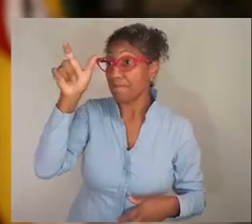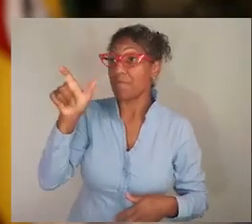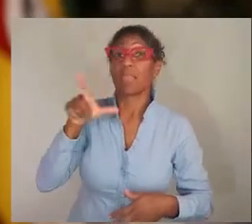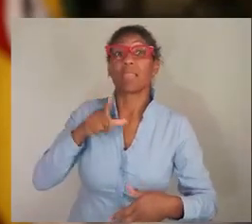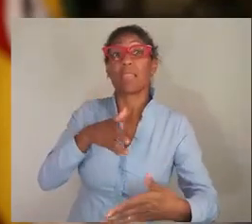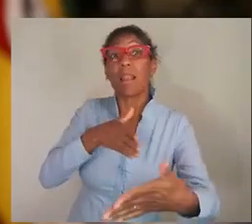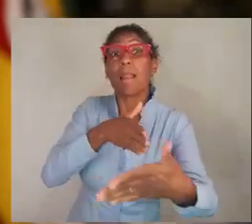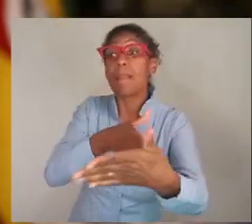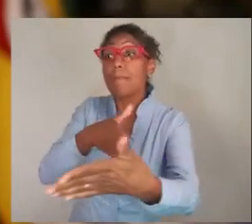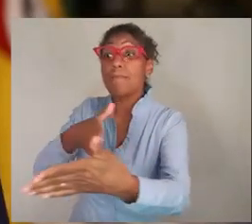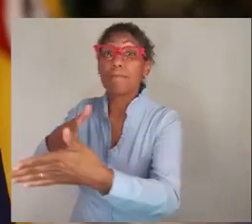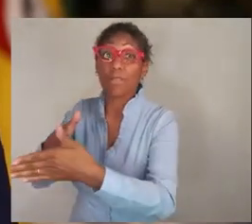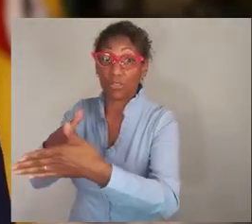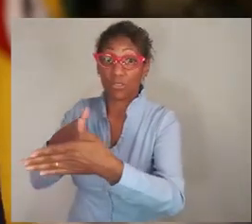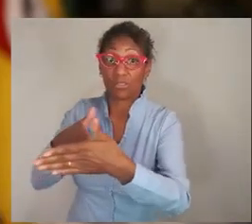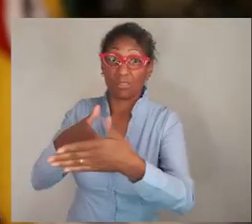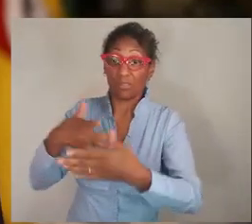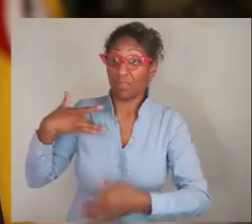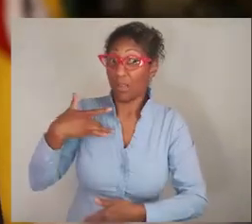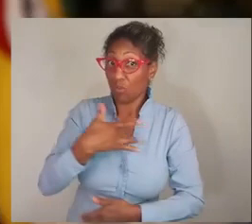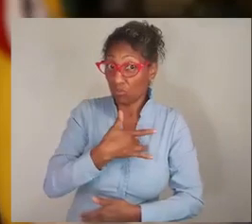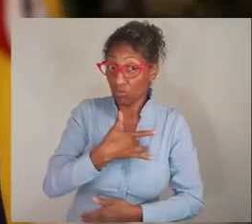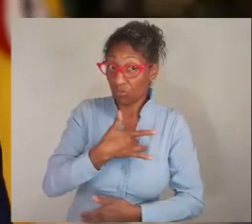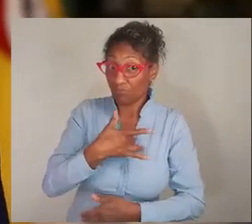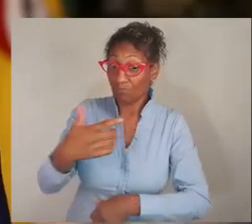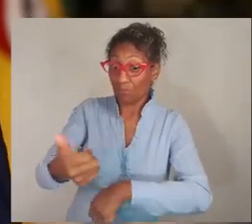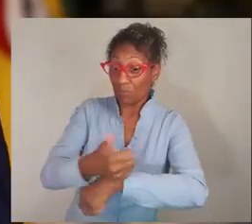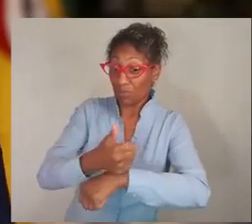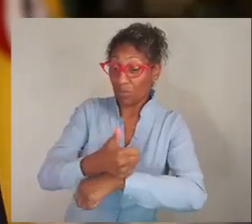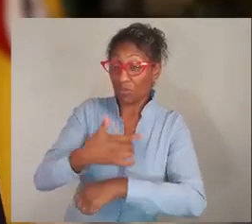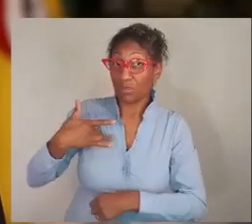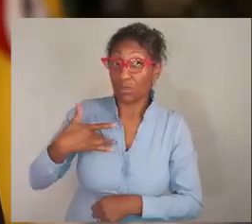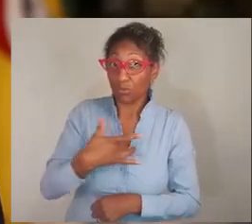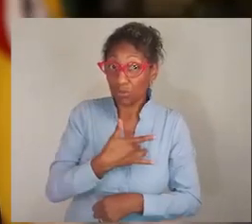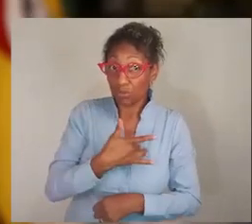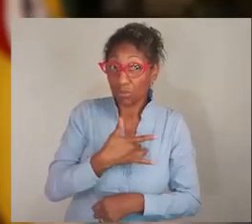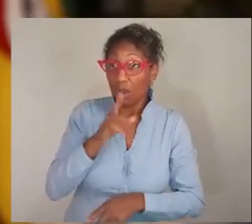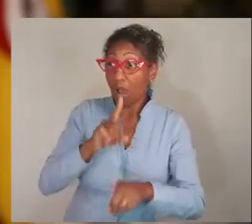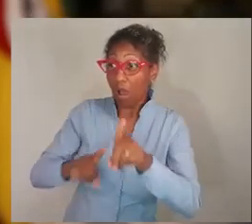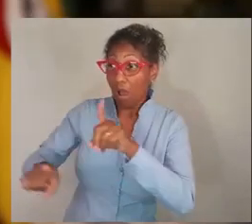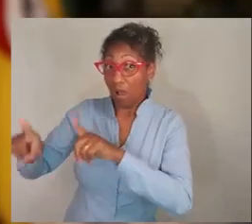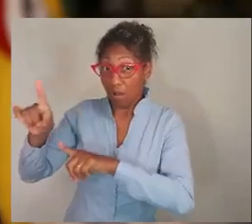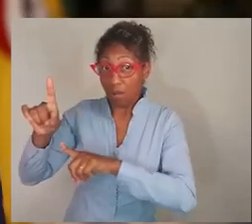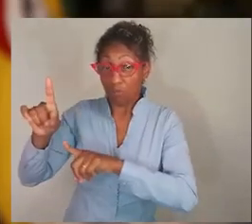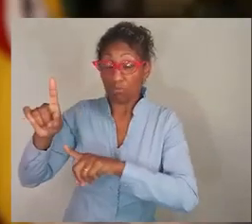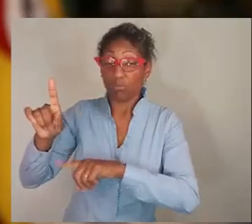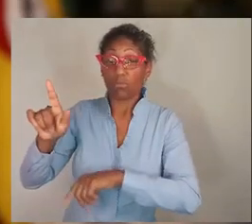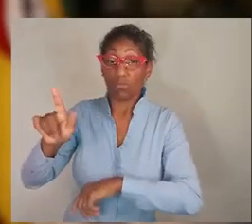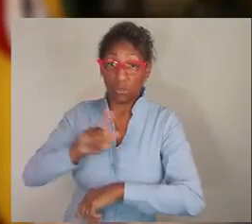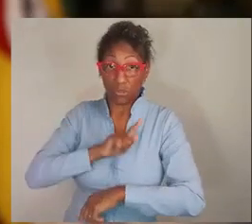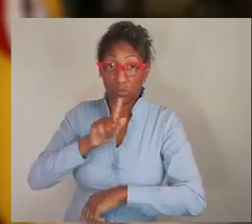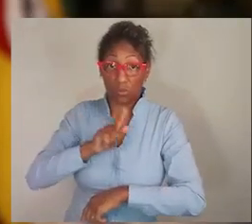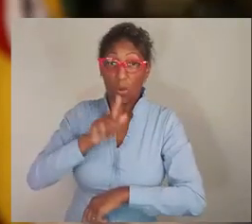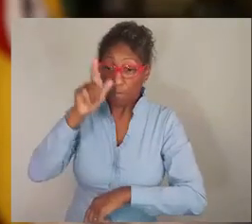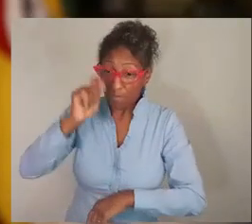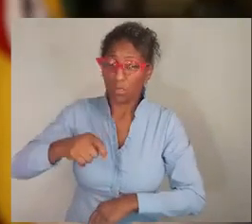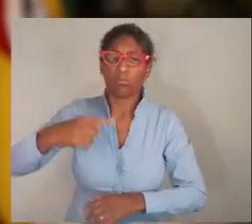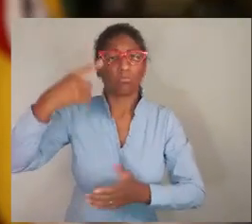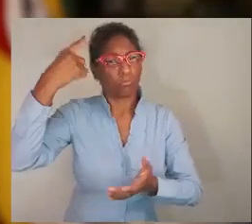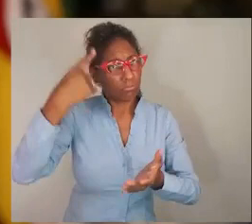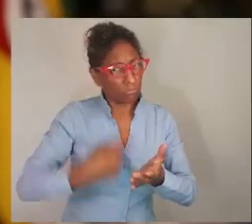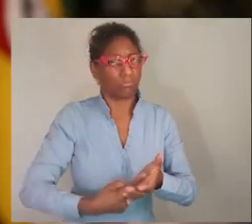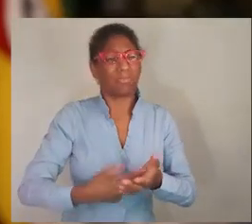sistema de saúde tem um limite, especialmente nos recursos humanos. E gestores comprometidos que são os prefeitos,